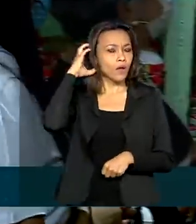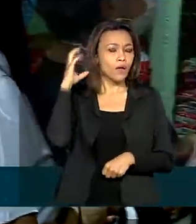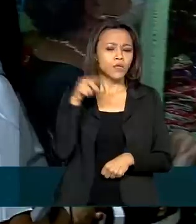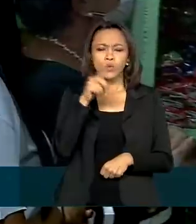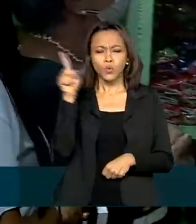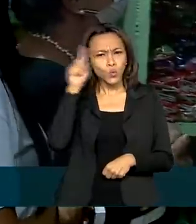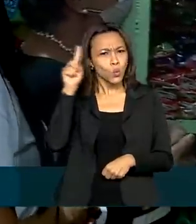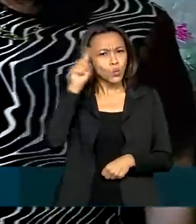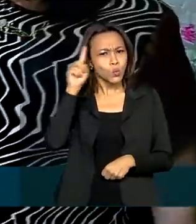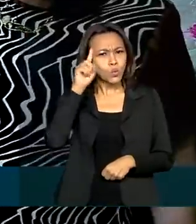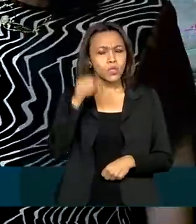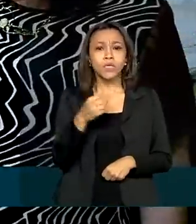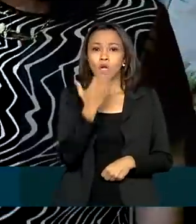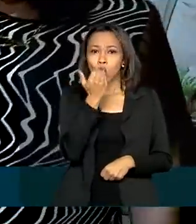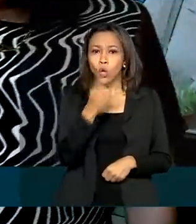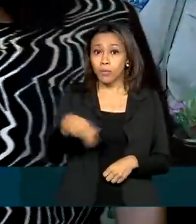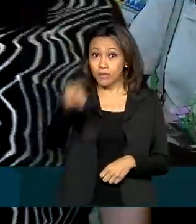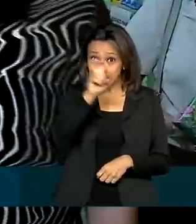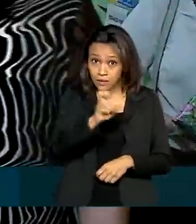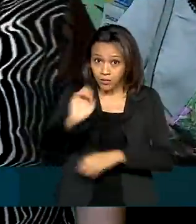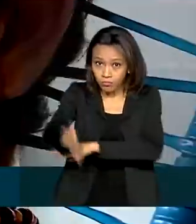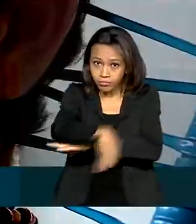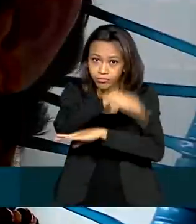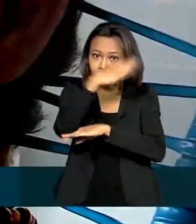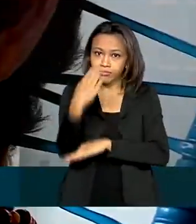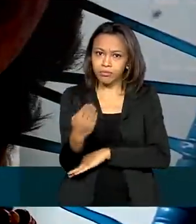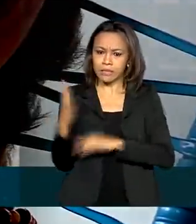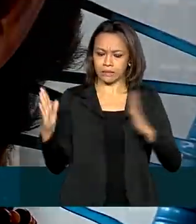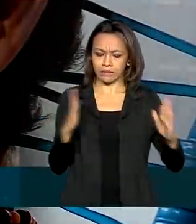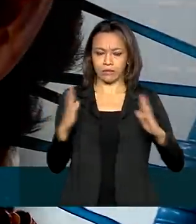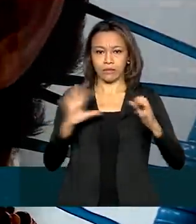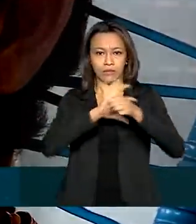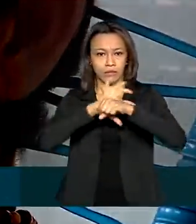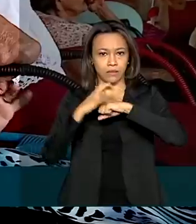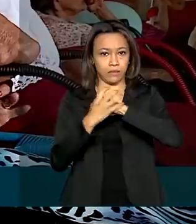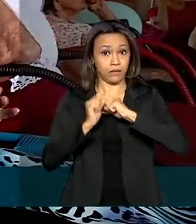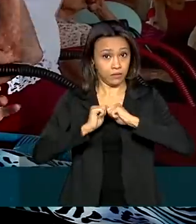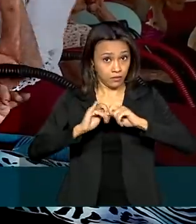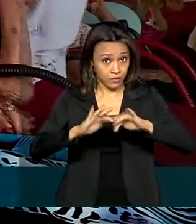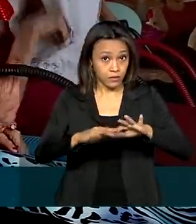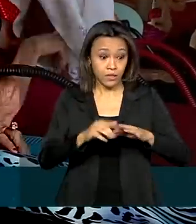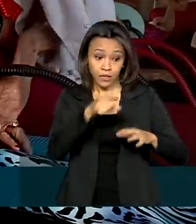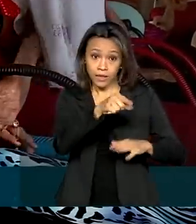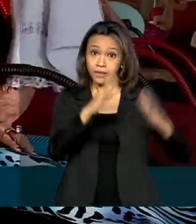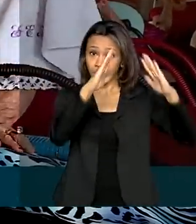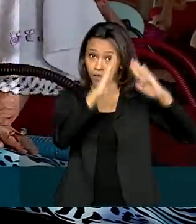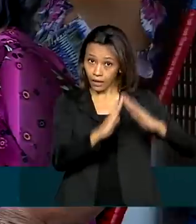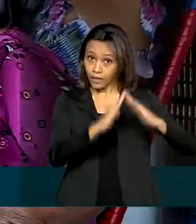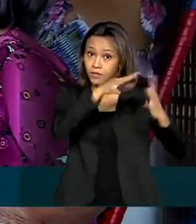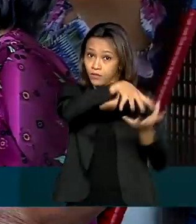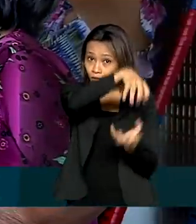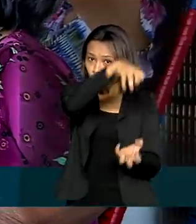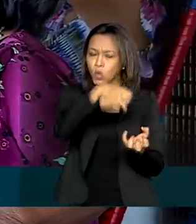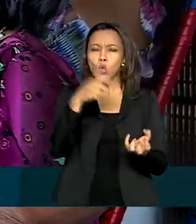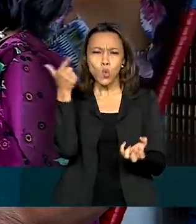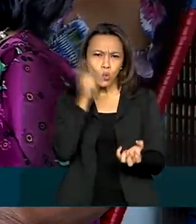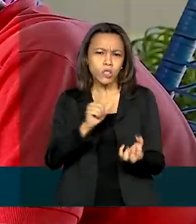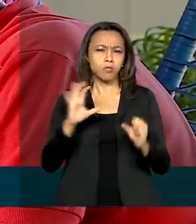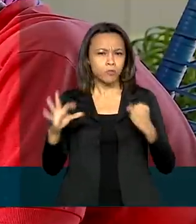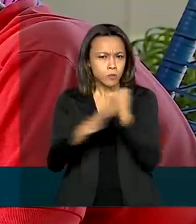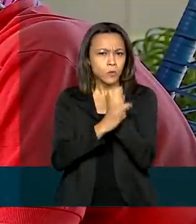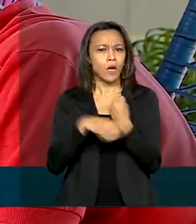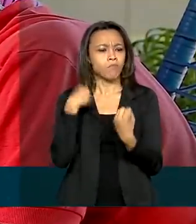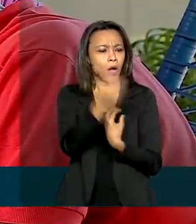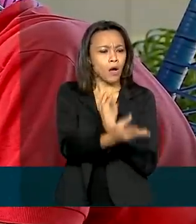eles recebem cinco refeições balanceadas. E em plena pandemia da Covid-19, o abrigo conseguiu garantir todas as refeições.